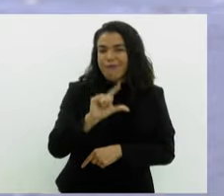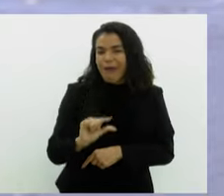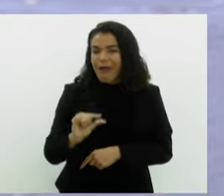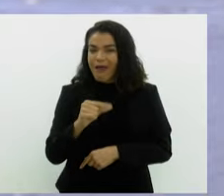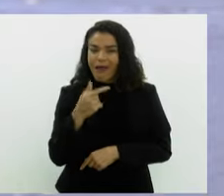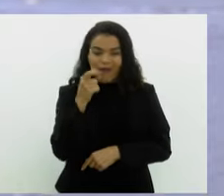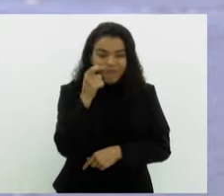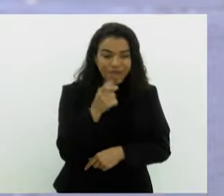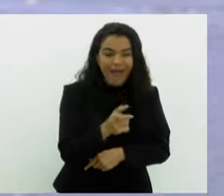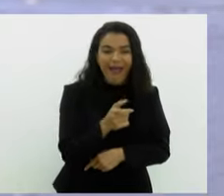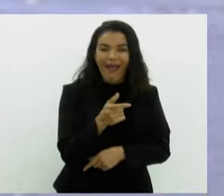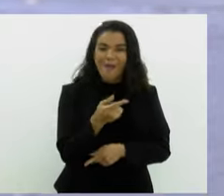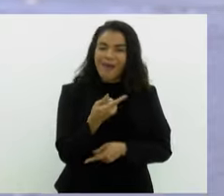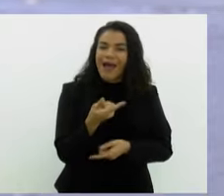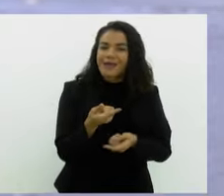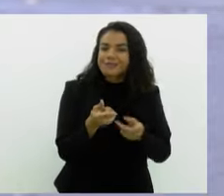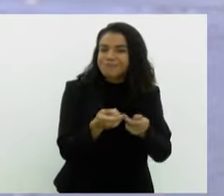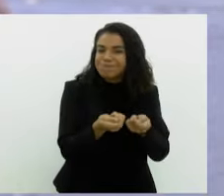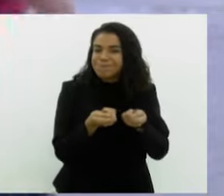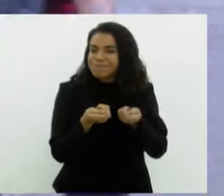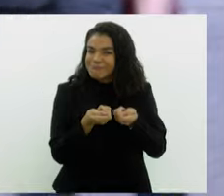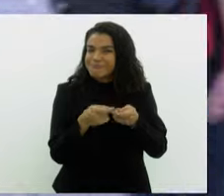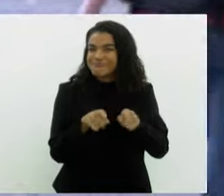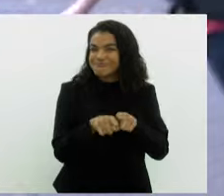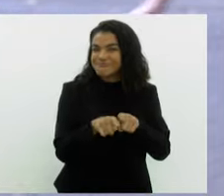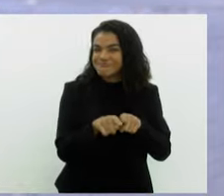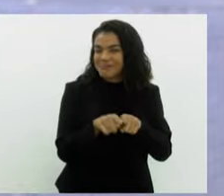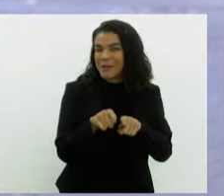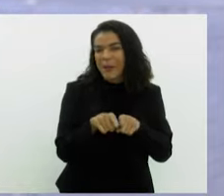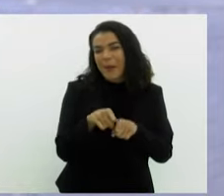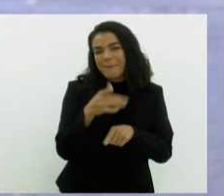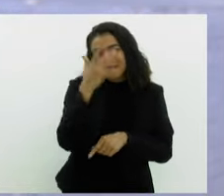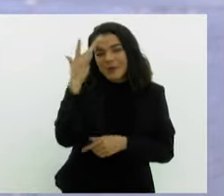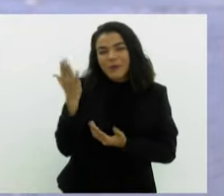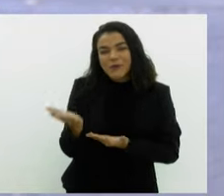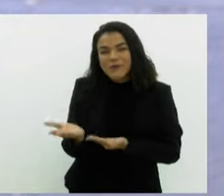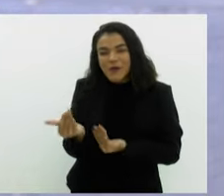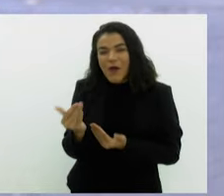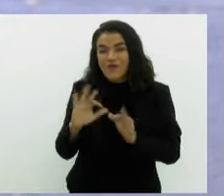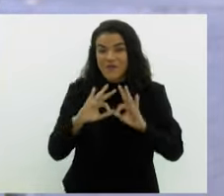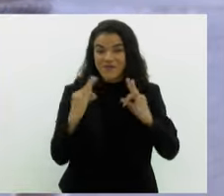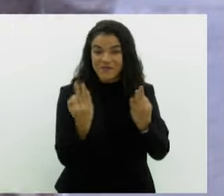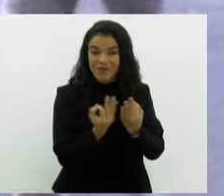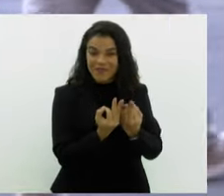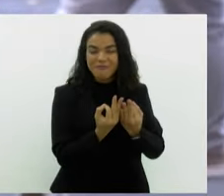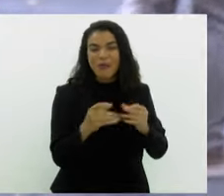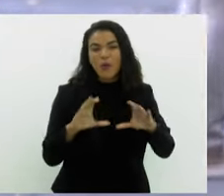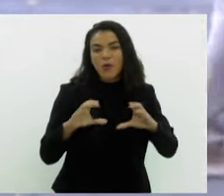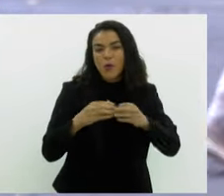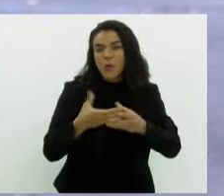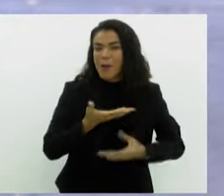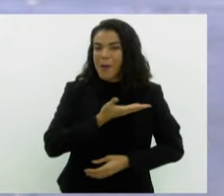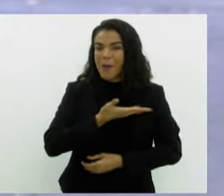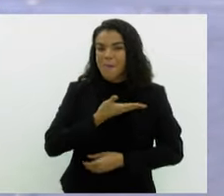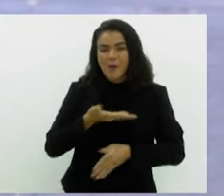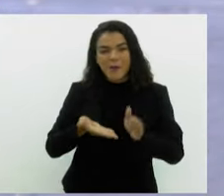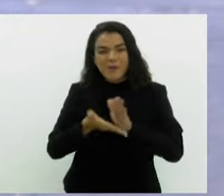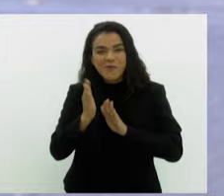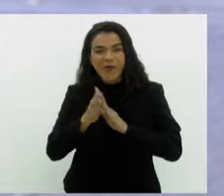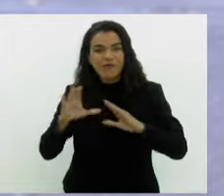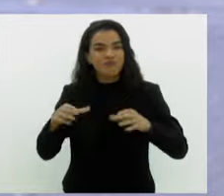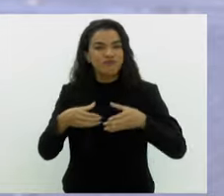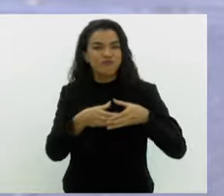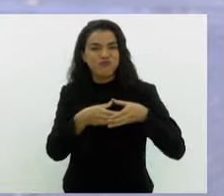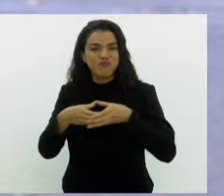atrativos, mais econômicos. Então, basicamente, é o pessoal jovem, famílias e grupos de amigos viajando juntos.